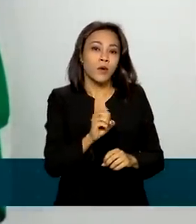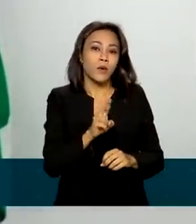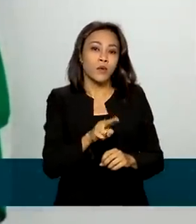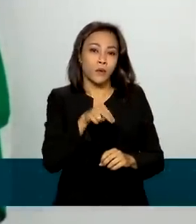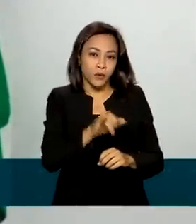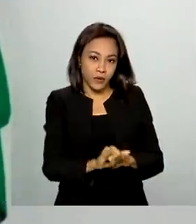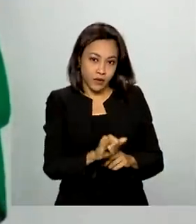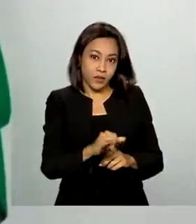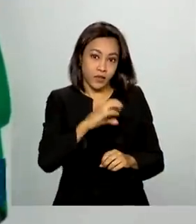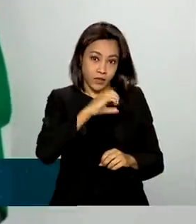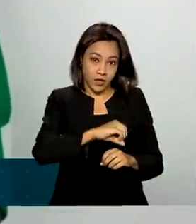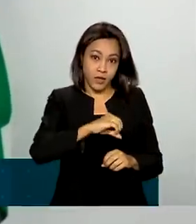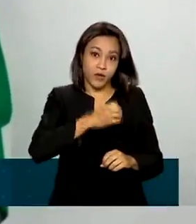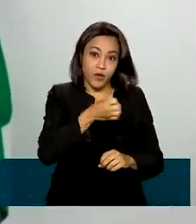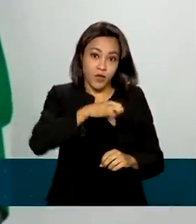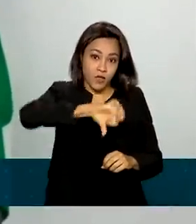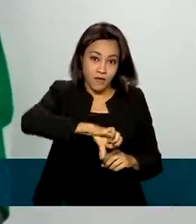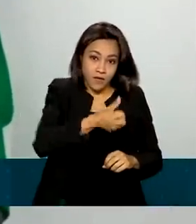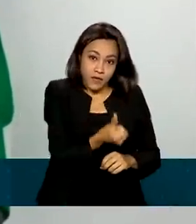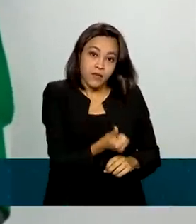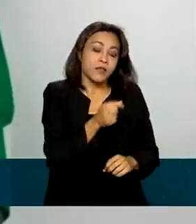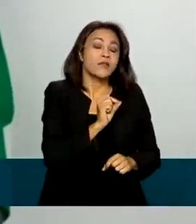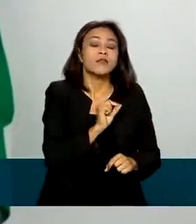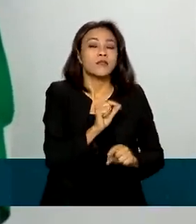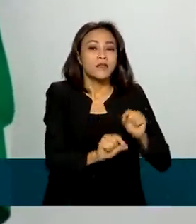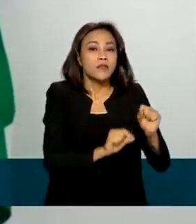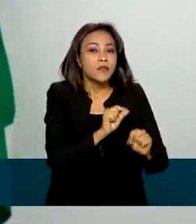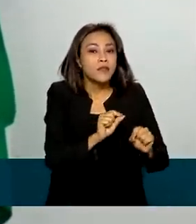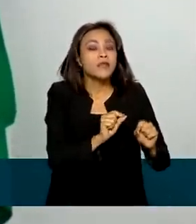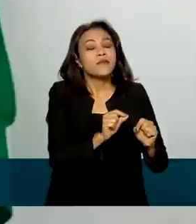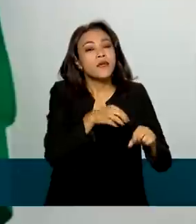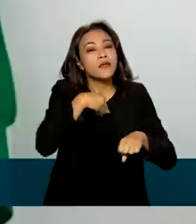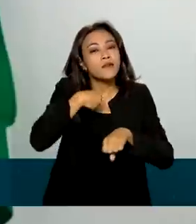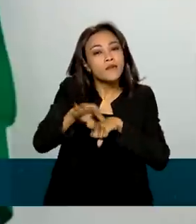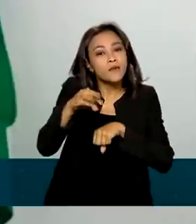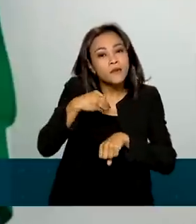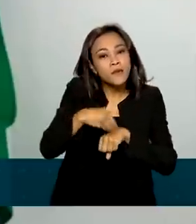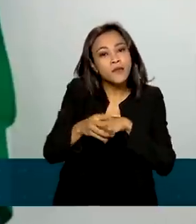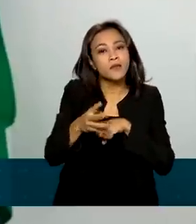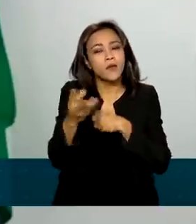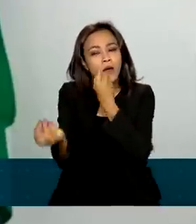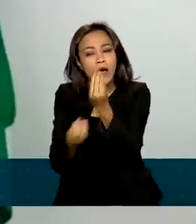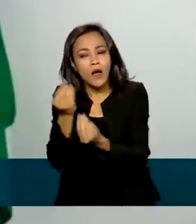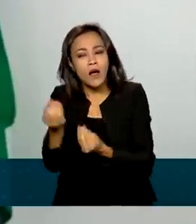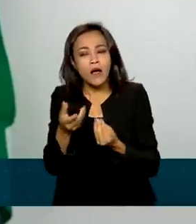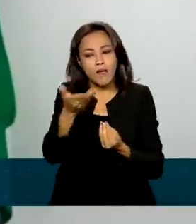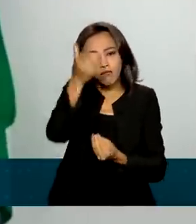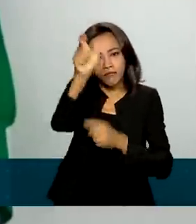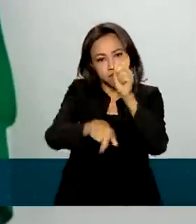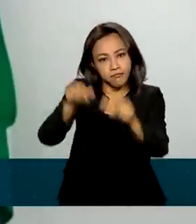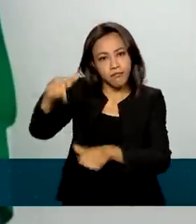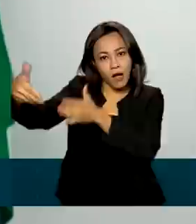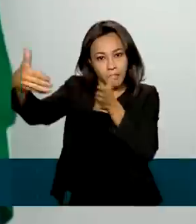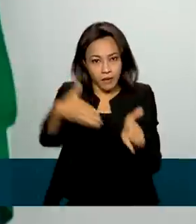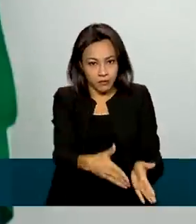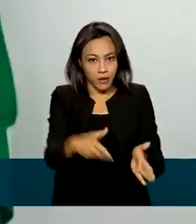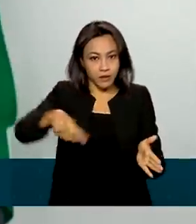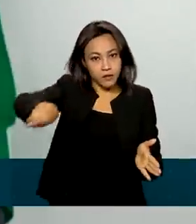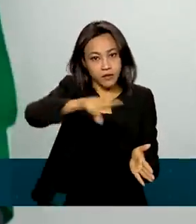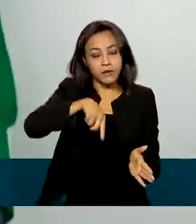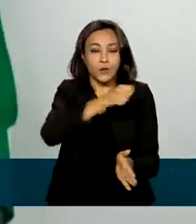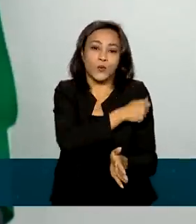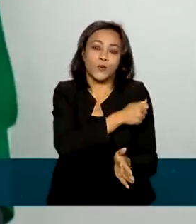e veio trazendo a novidade de participação dos alunos de escolas particulares.